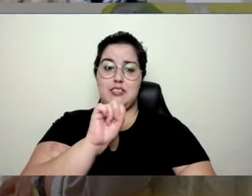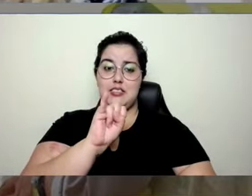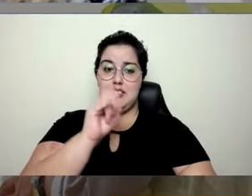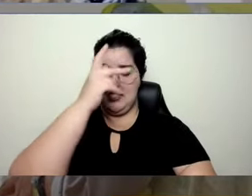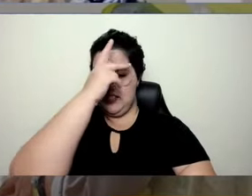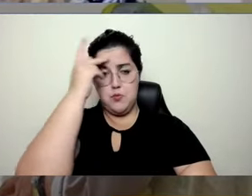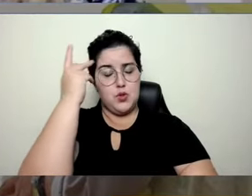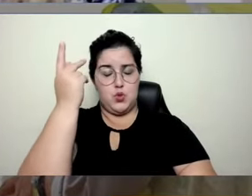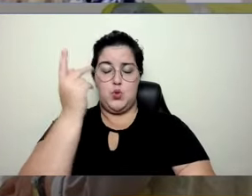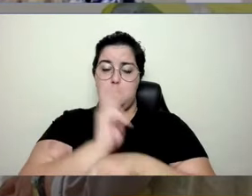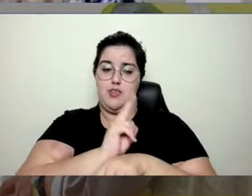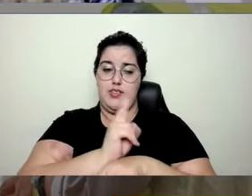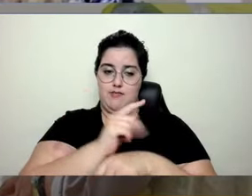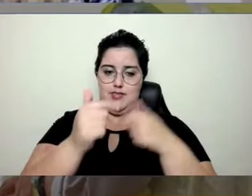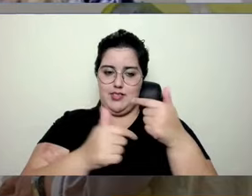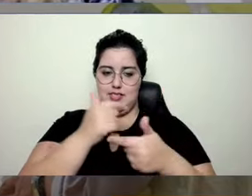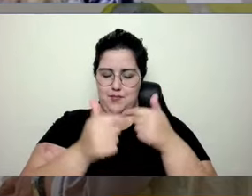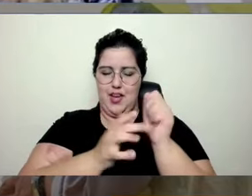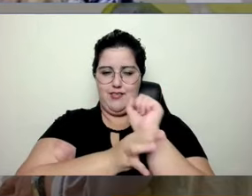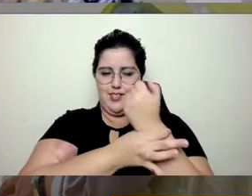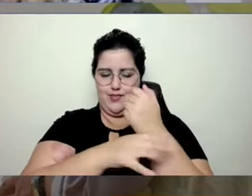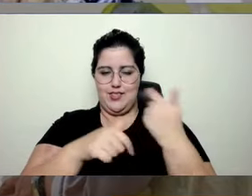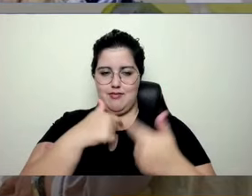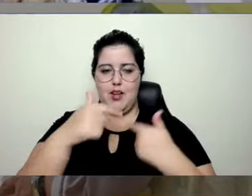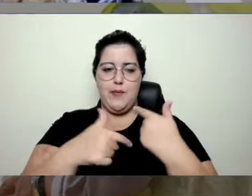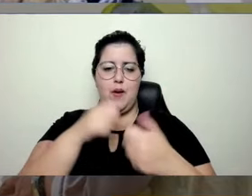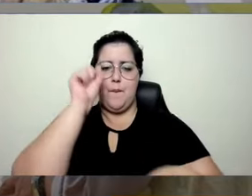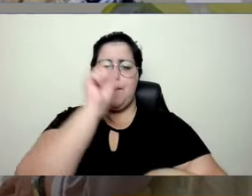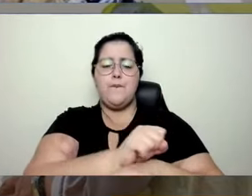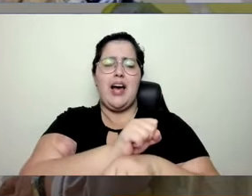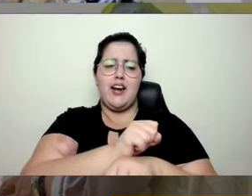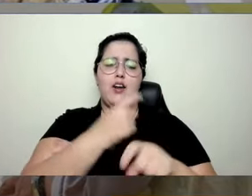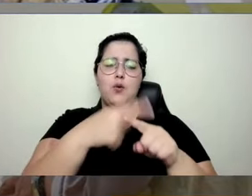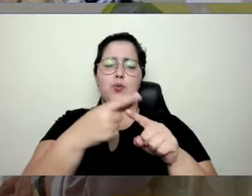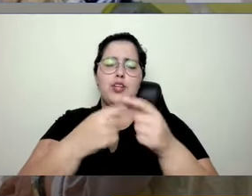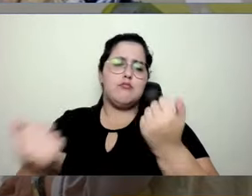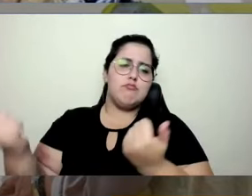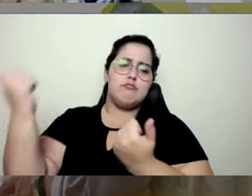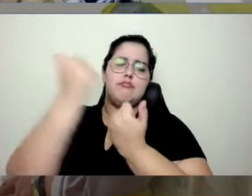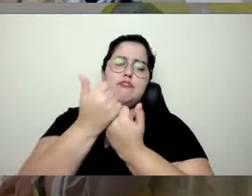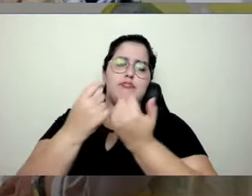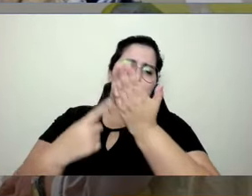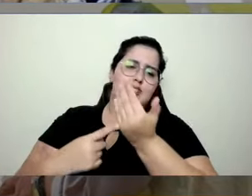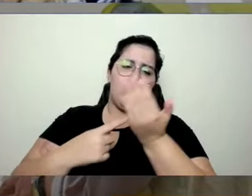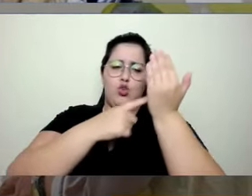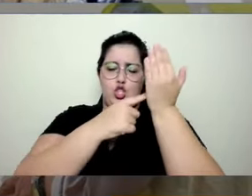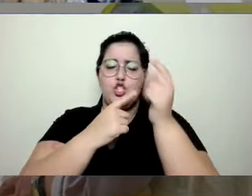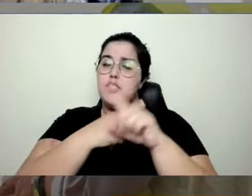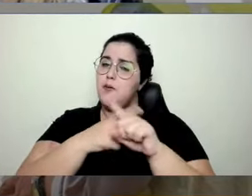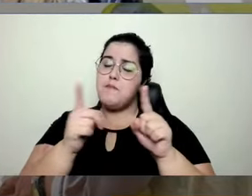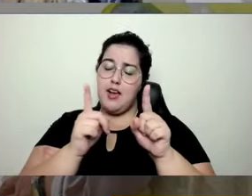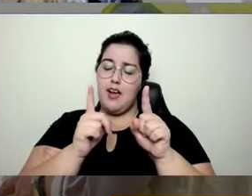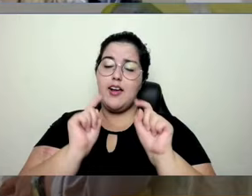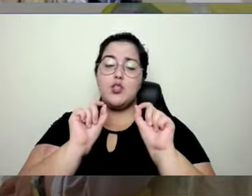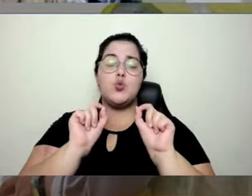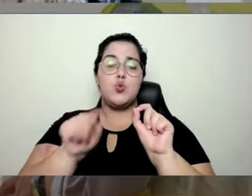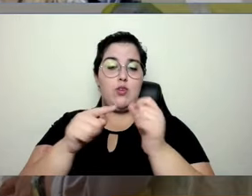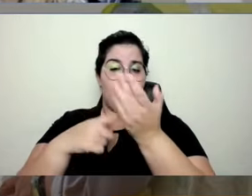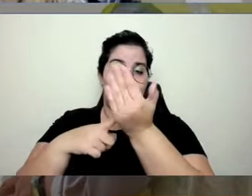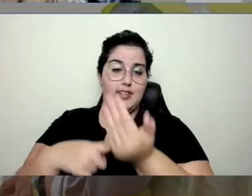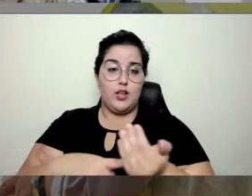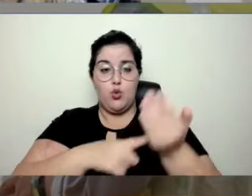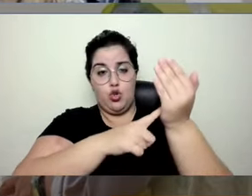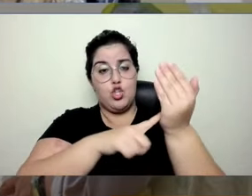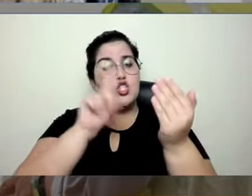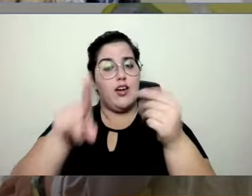segurança do trabalho, de engenharia de segurança do trabalho, mas acho que cabe destacar aqui que a tecnologia, ela é um